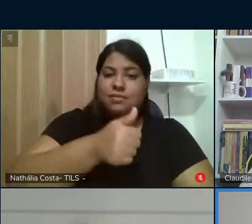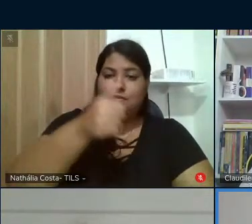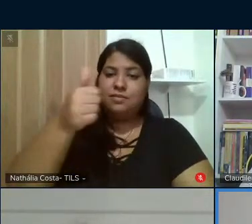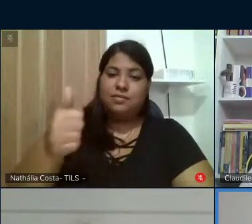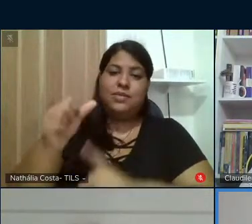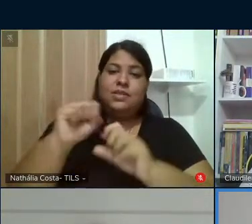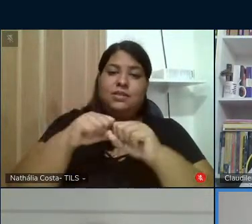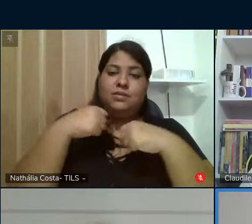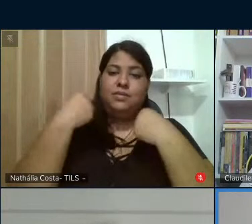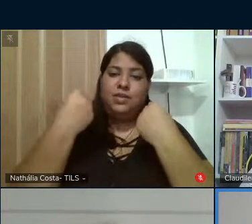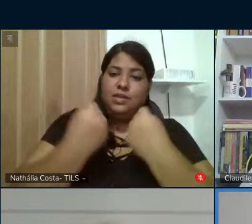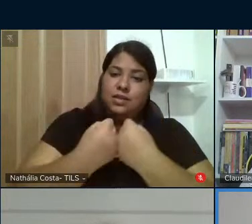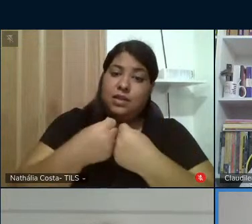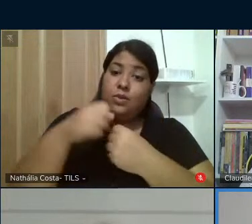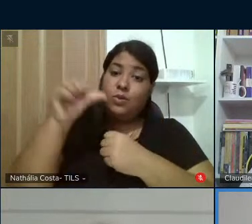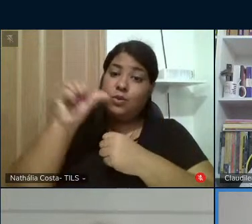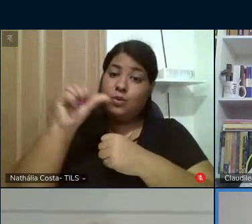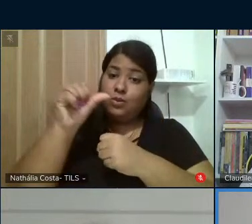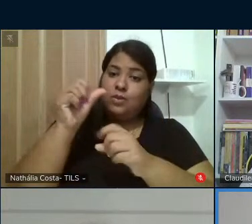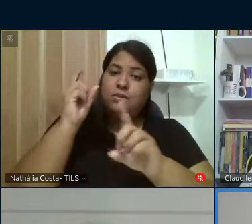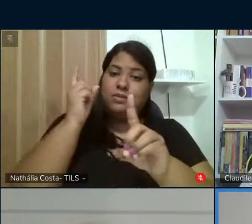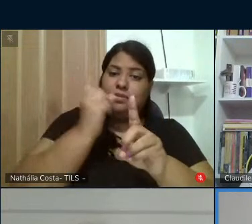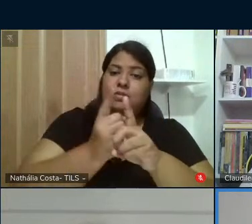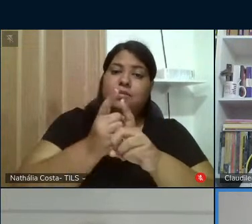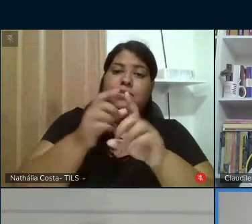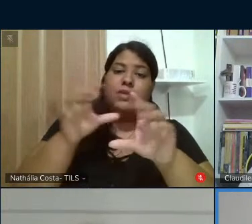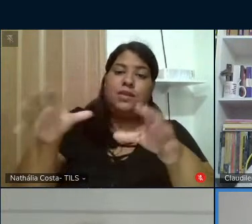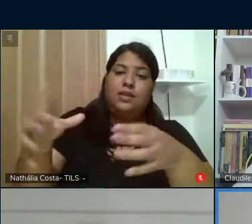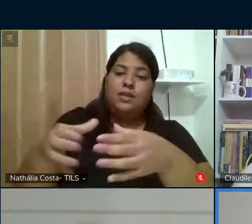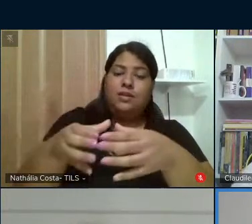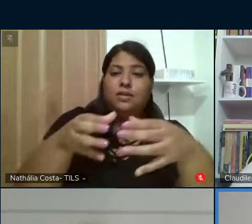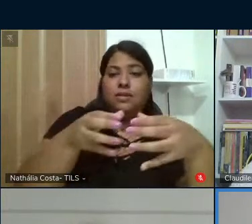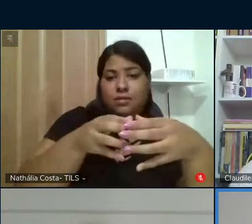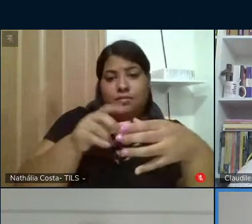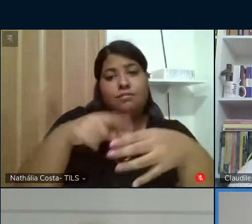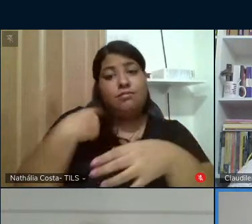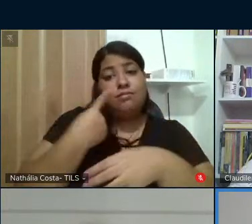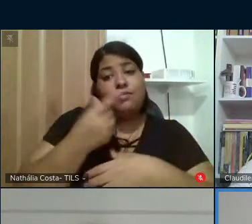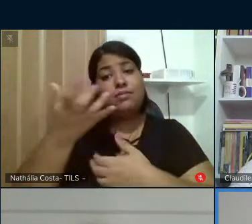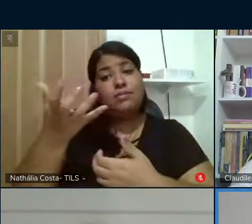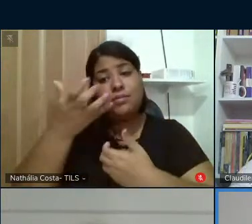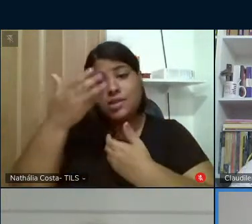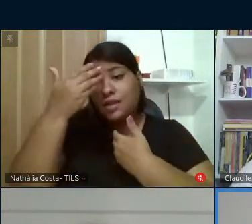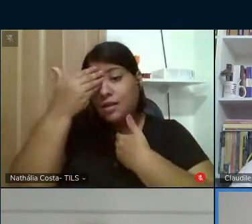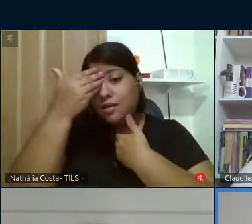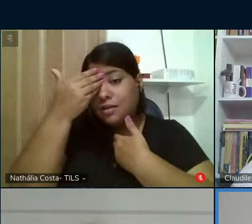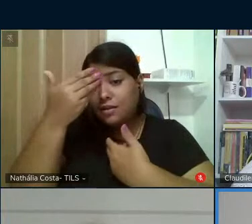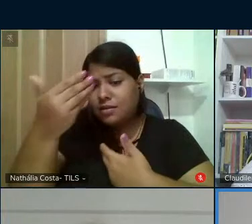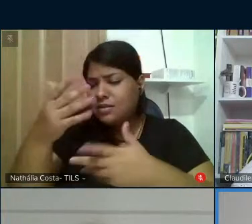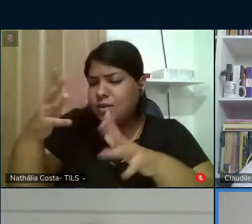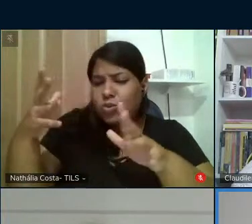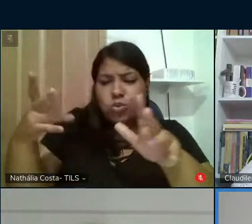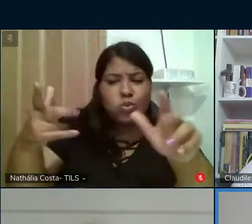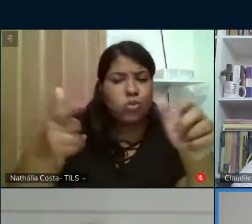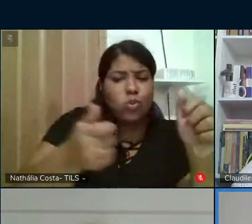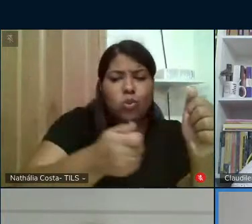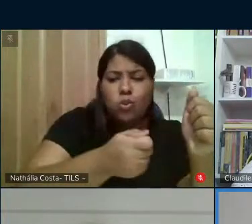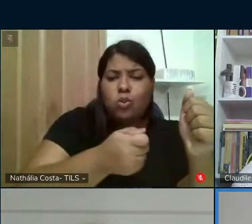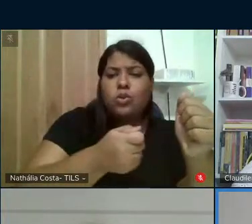seminário e o 9º encontro de cátedras por fim nós queremos agradecer a todos